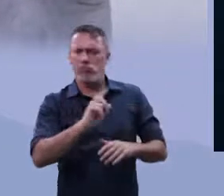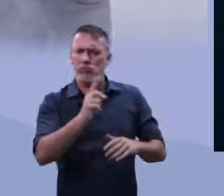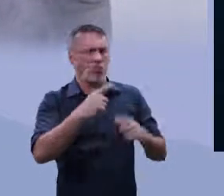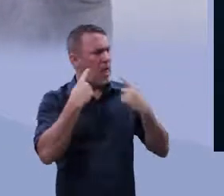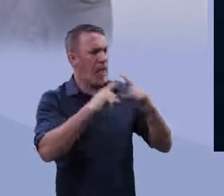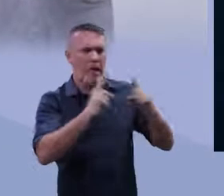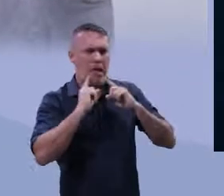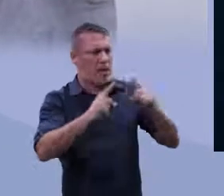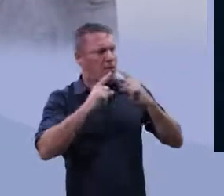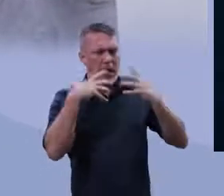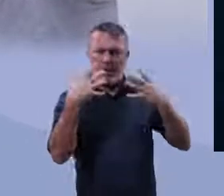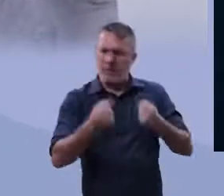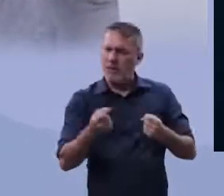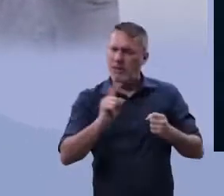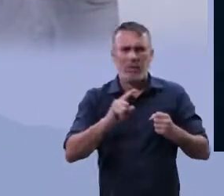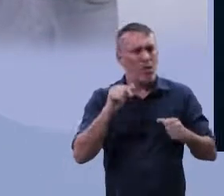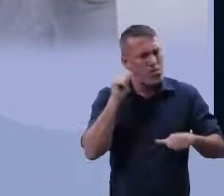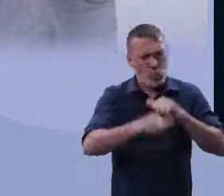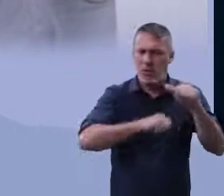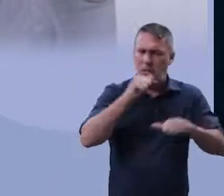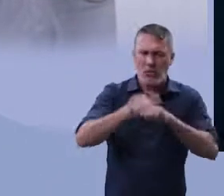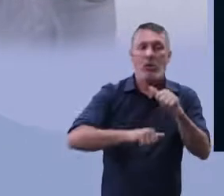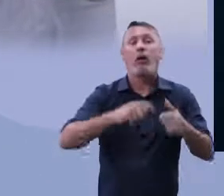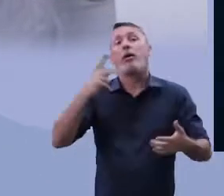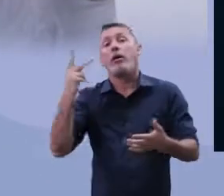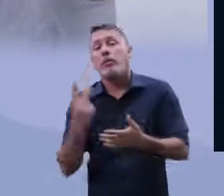revoltosos. E aí, o que aconteceu?